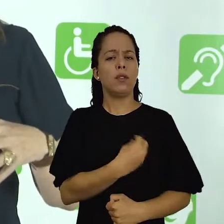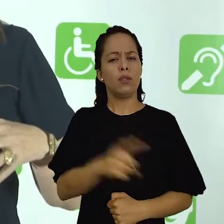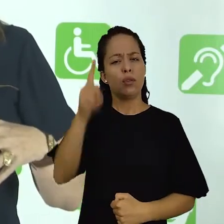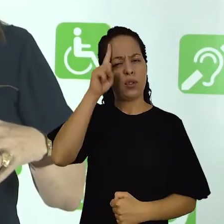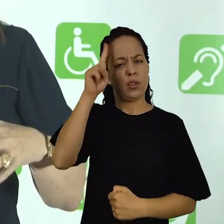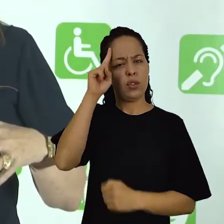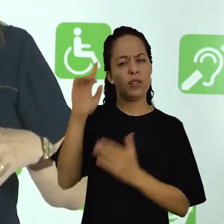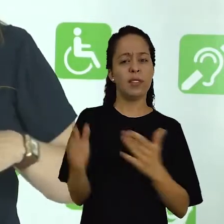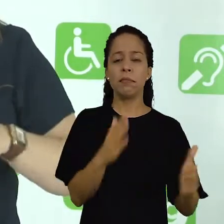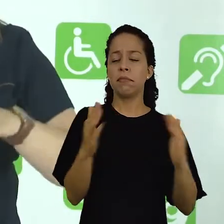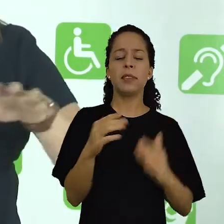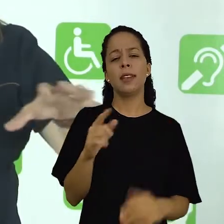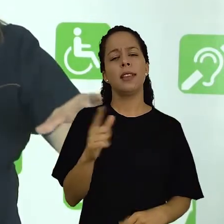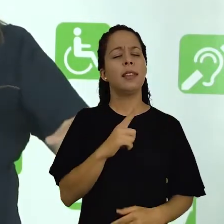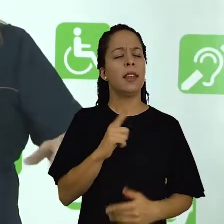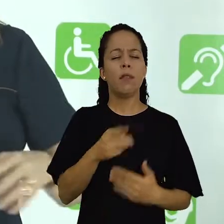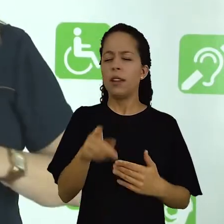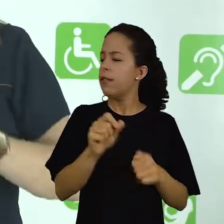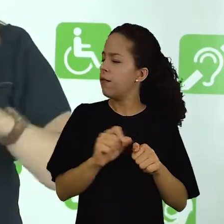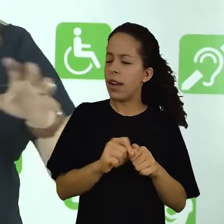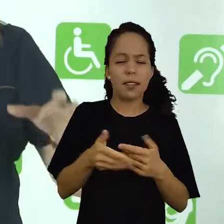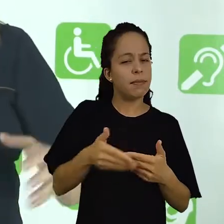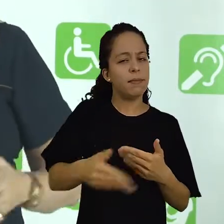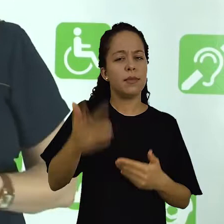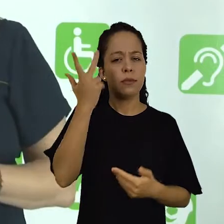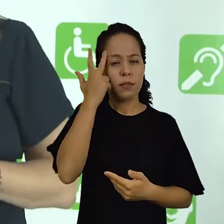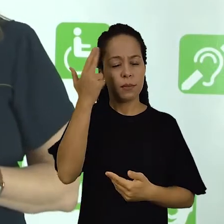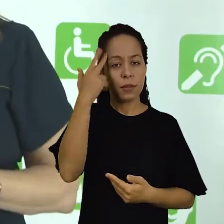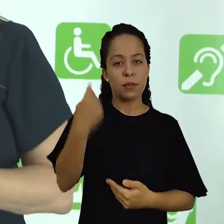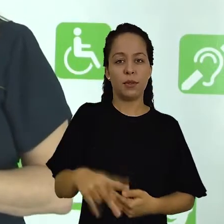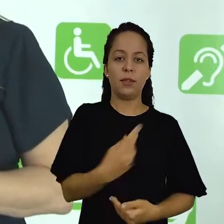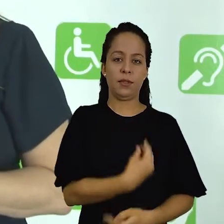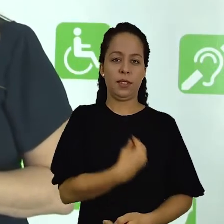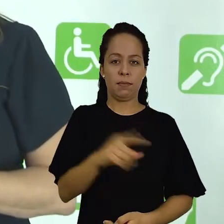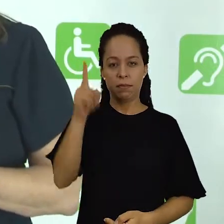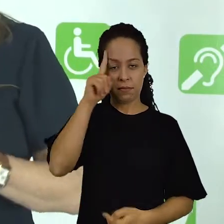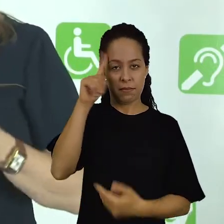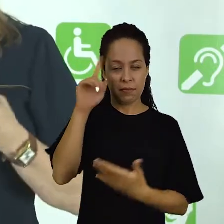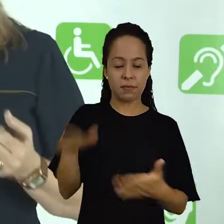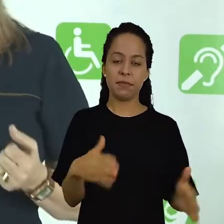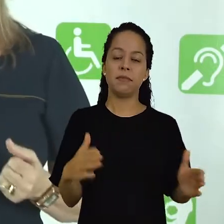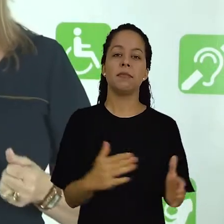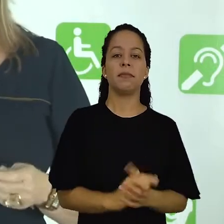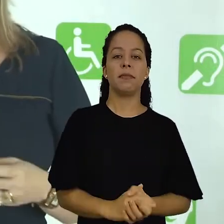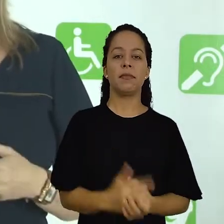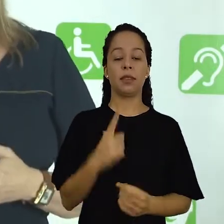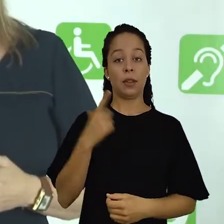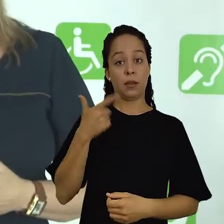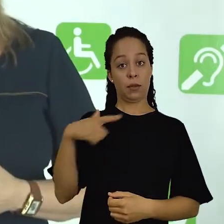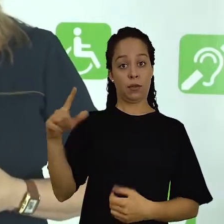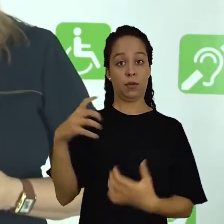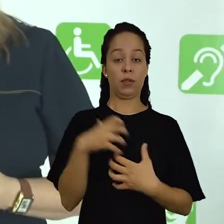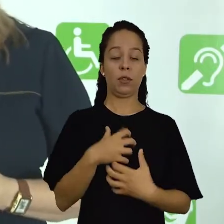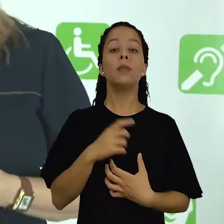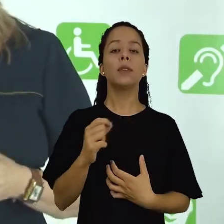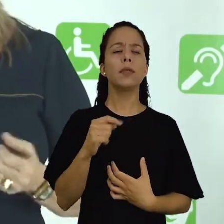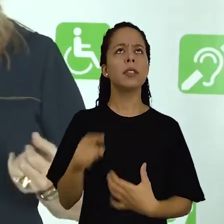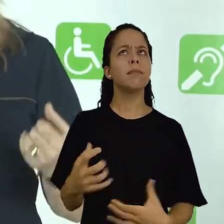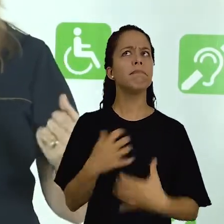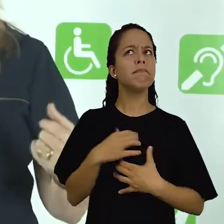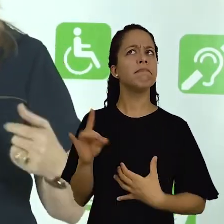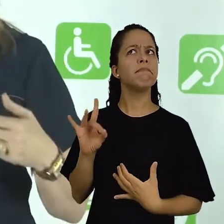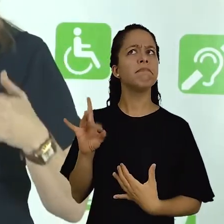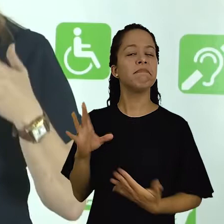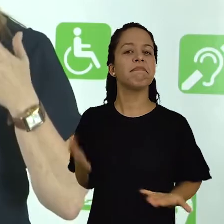seu dia a dia, atividades corriqueiras do seu dia a dia. Outra forma de você adquirir conhecimento